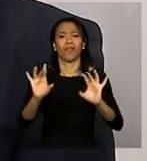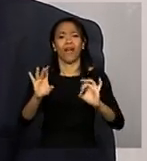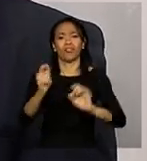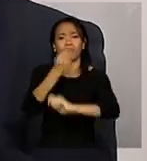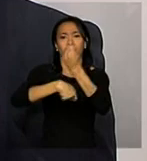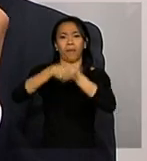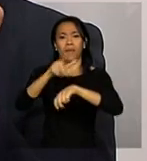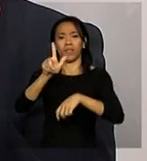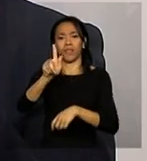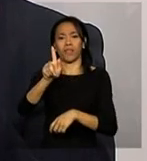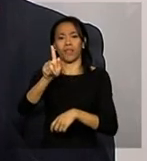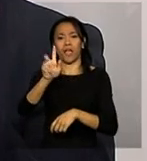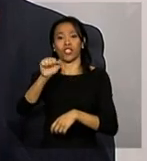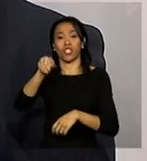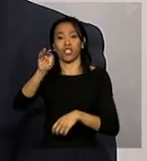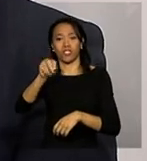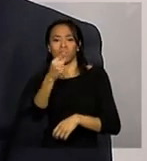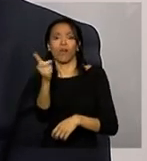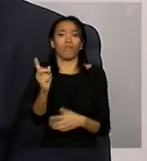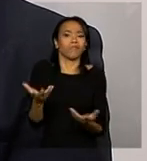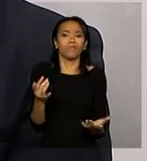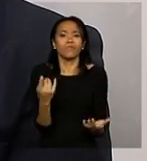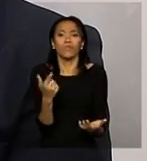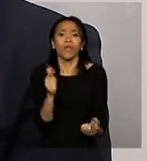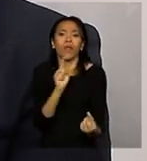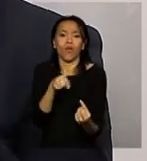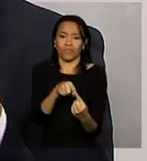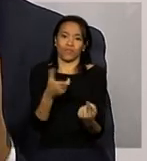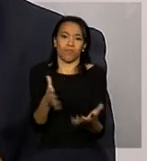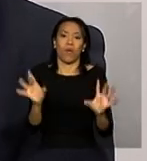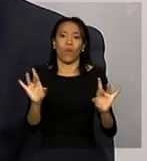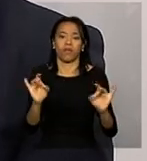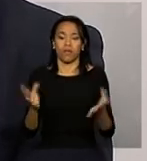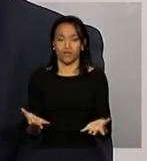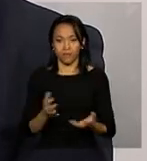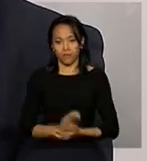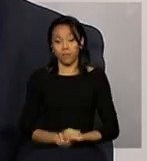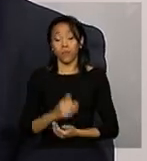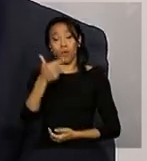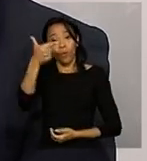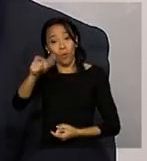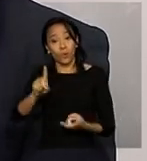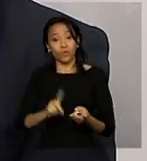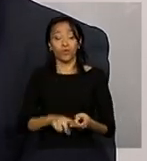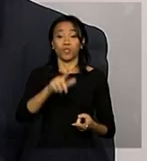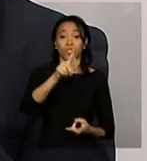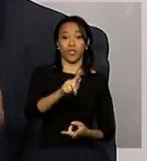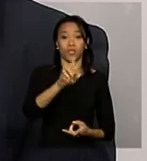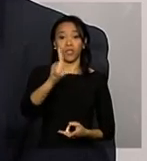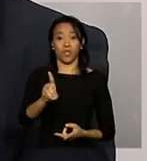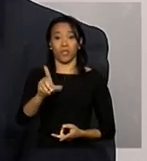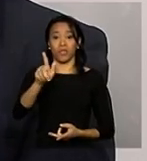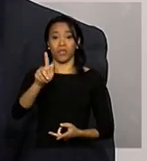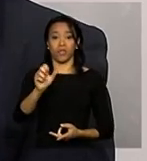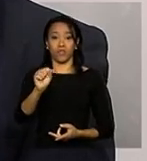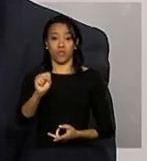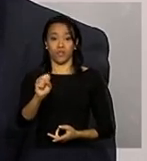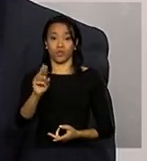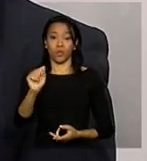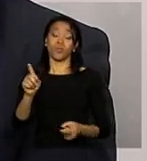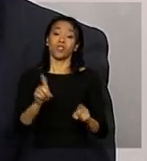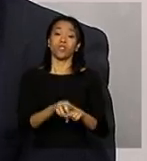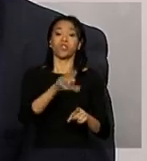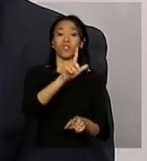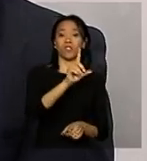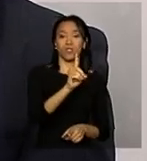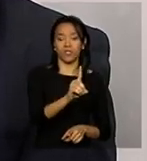forma o Maurício falou o do GDSUAS segue a mesma lógica do GDPBF o